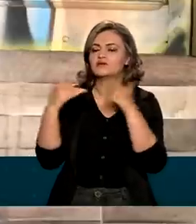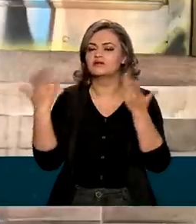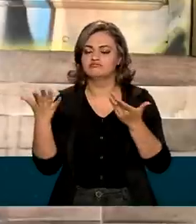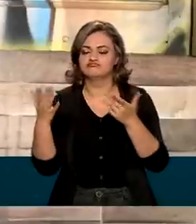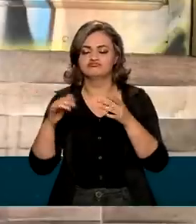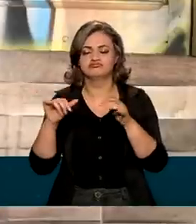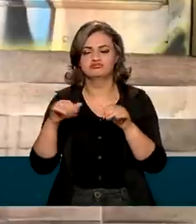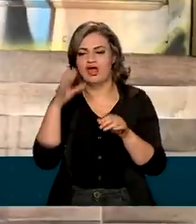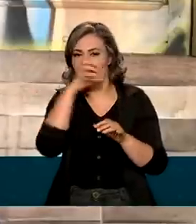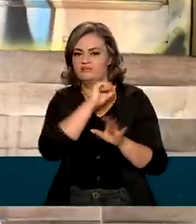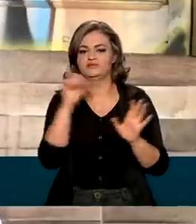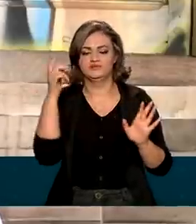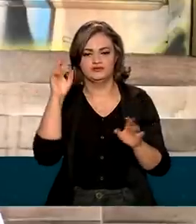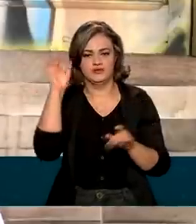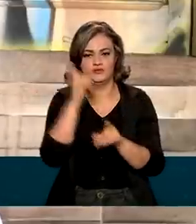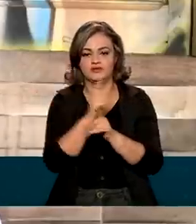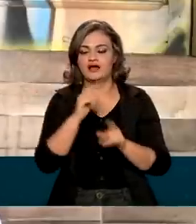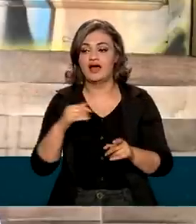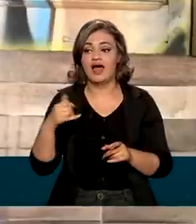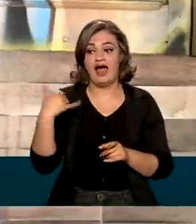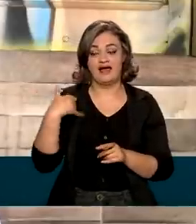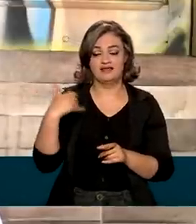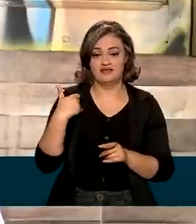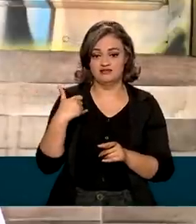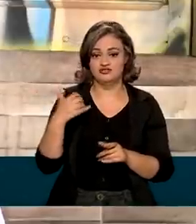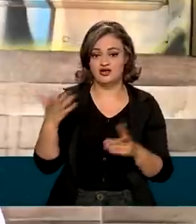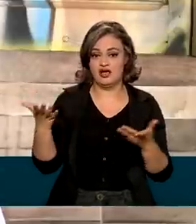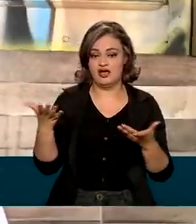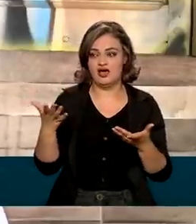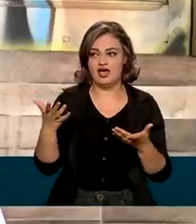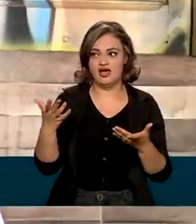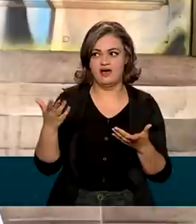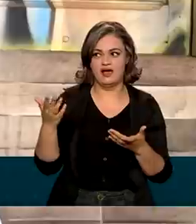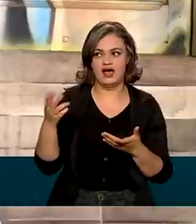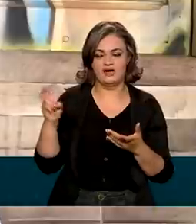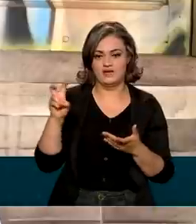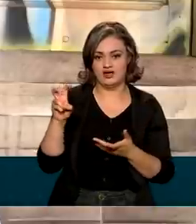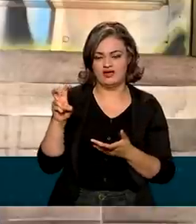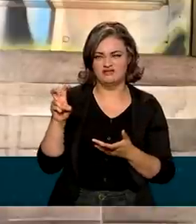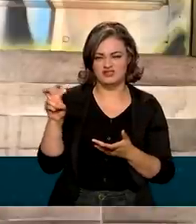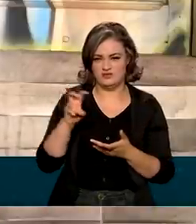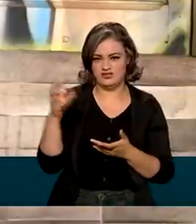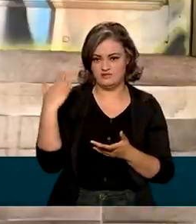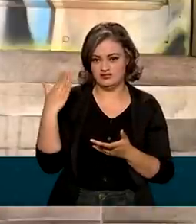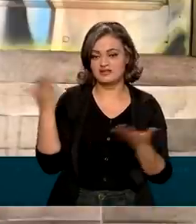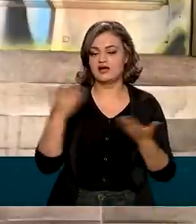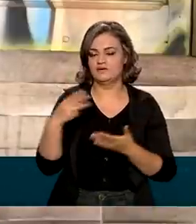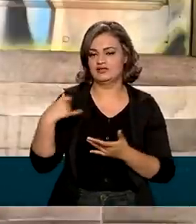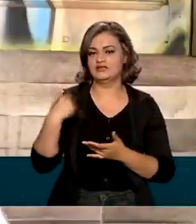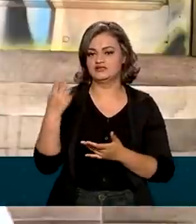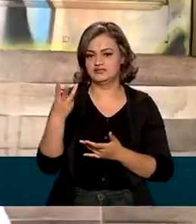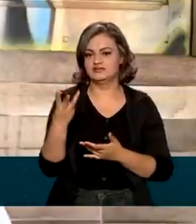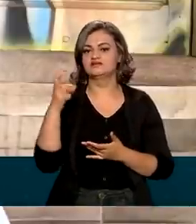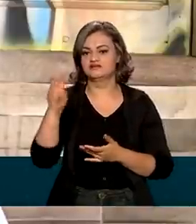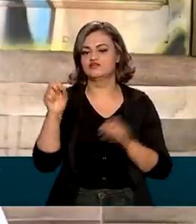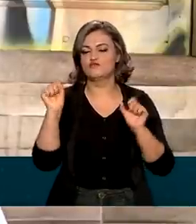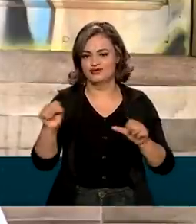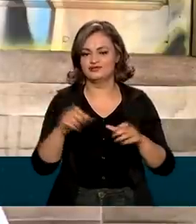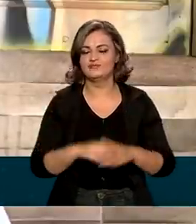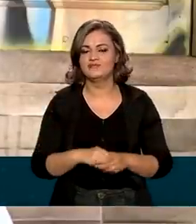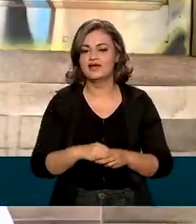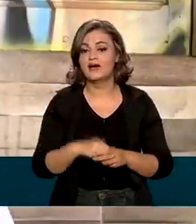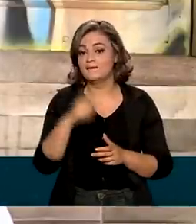foi alterada a idade limite para cadastro de novos voluntários, que passou de 55 para 35 anos. Segundo